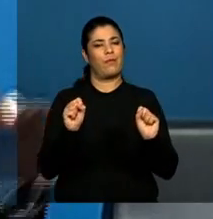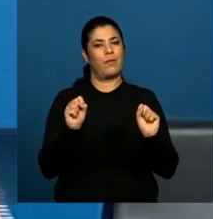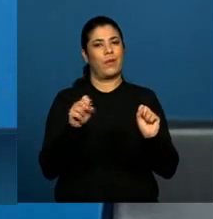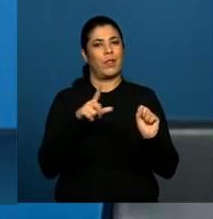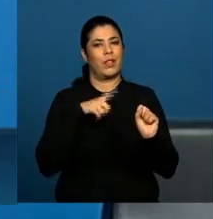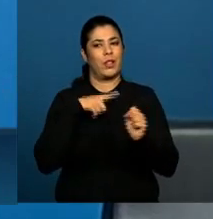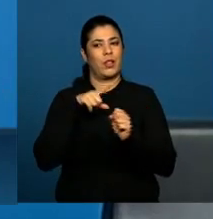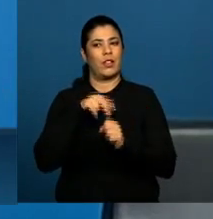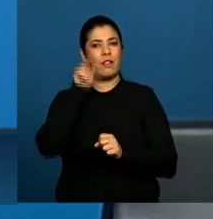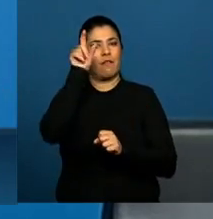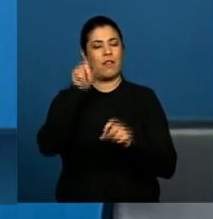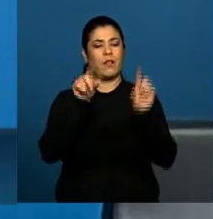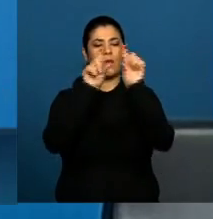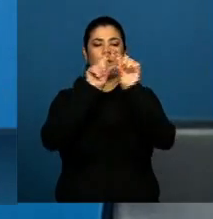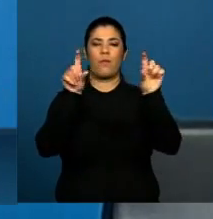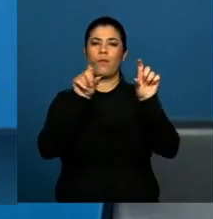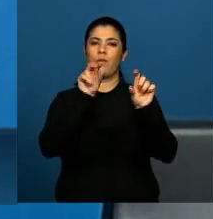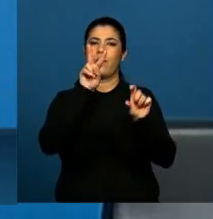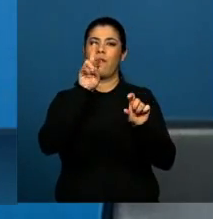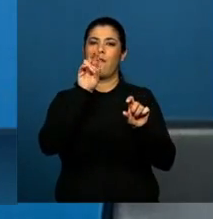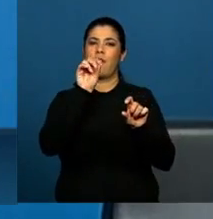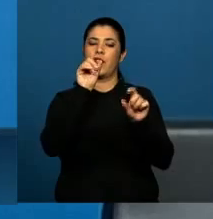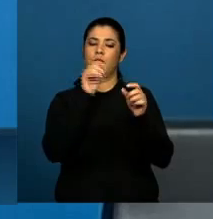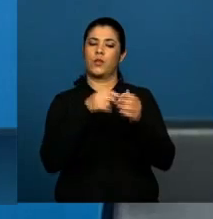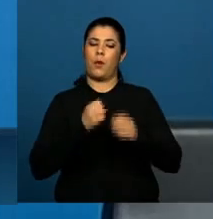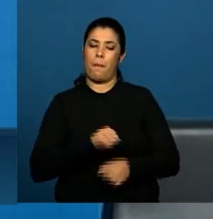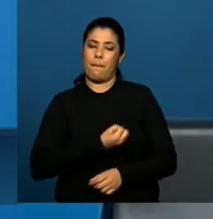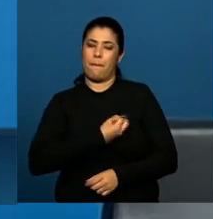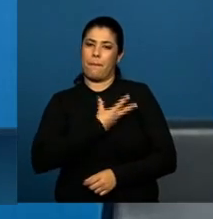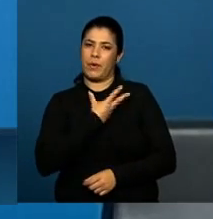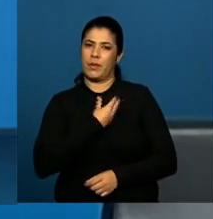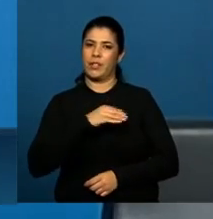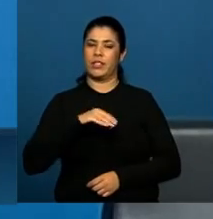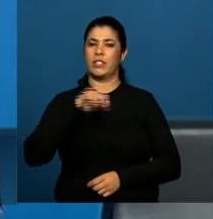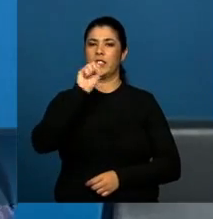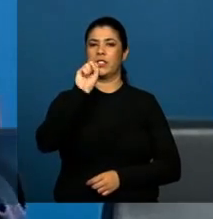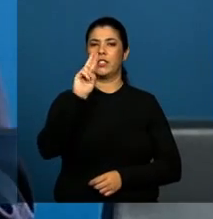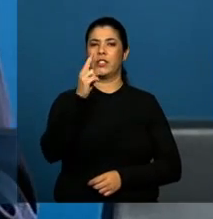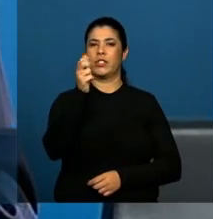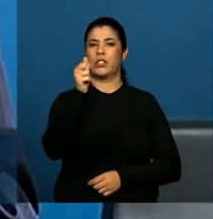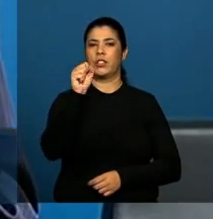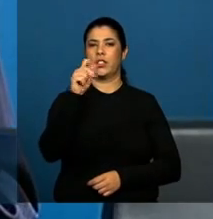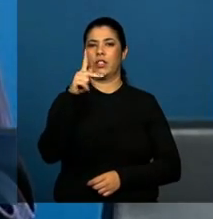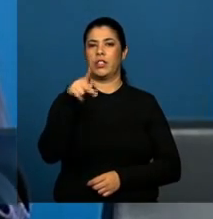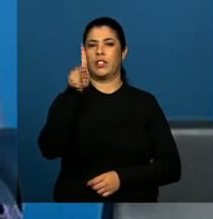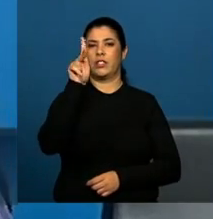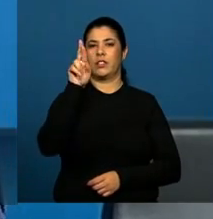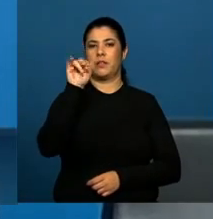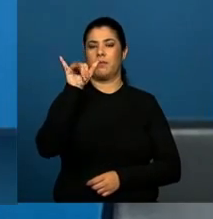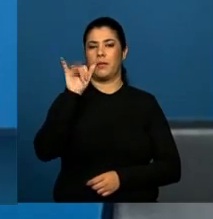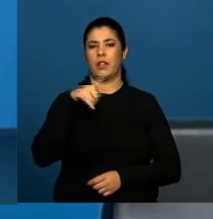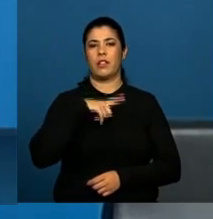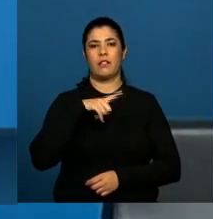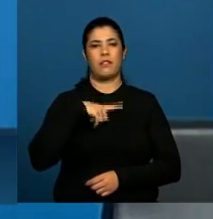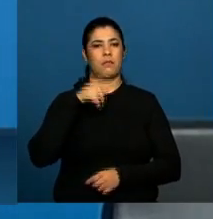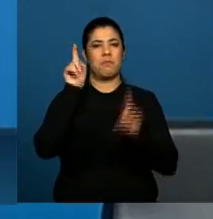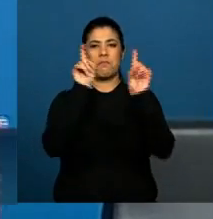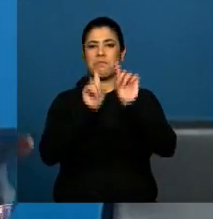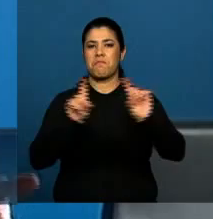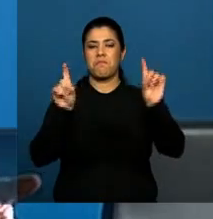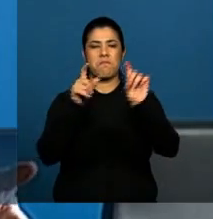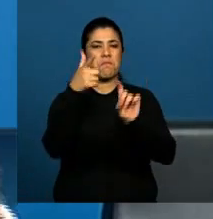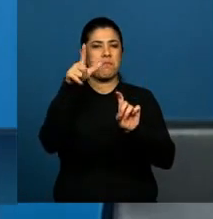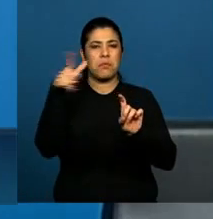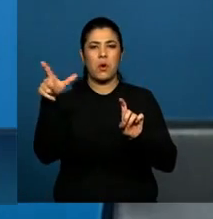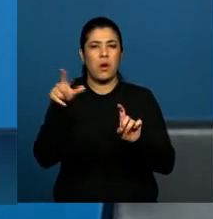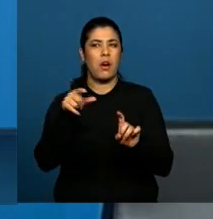um verso de Shakespeare ou de Camões no seu tablet ou no seu computador, é verdade